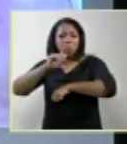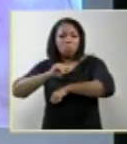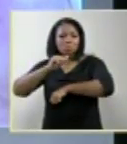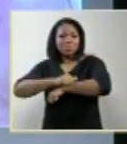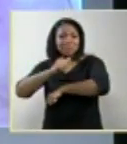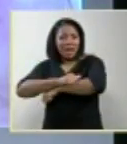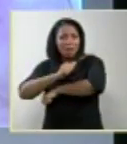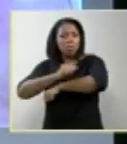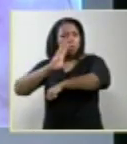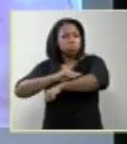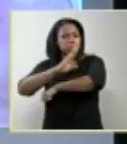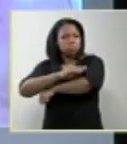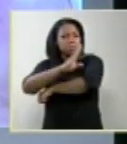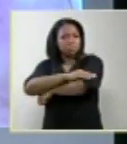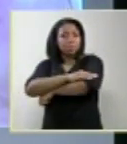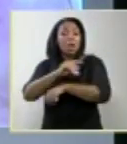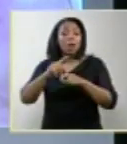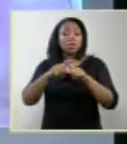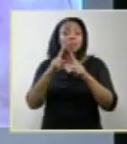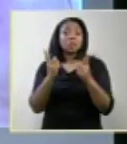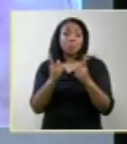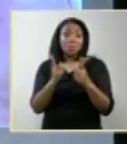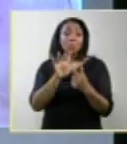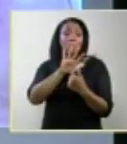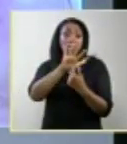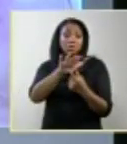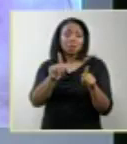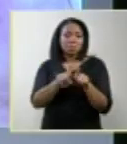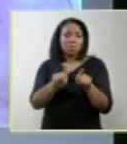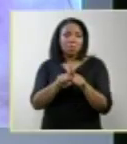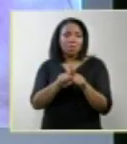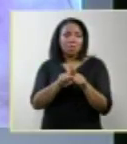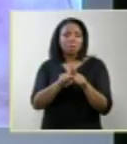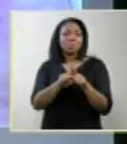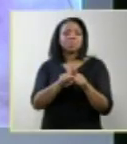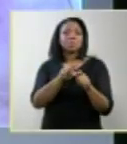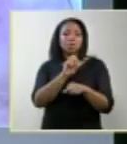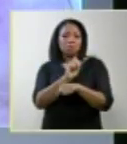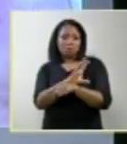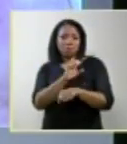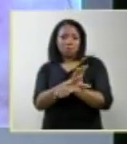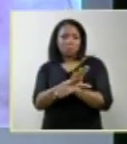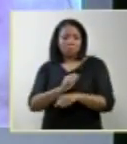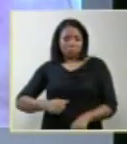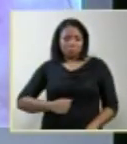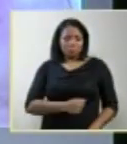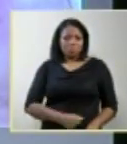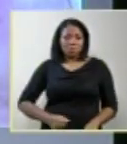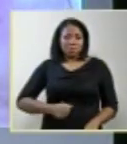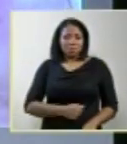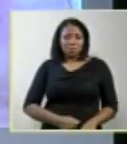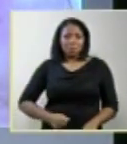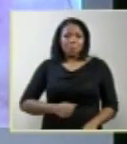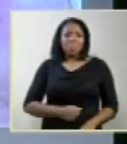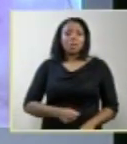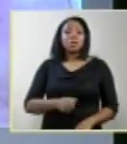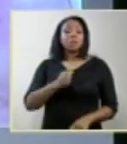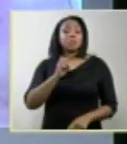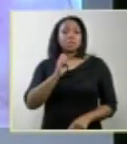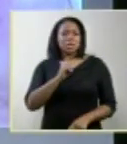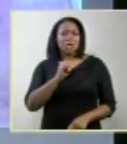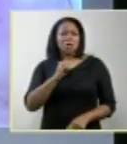calota craniana, temos a projeção dos globos oculares, como podemos ver naquele ultrassom. Se achamos essa imagem